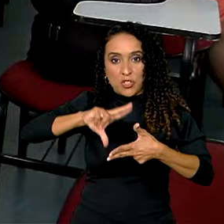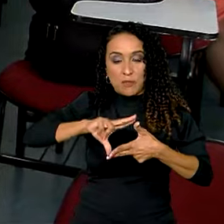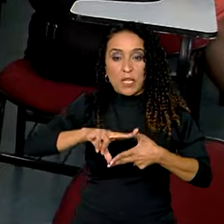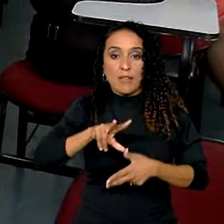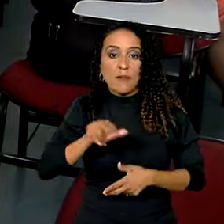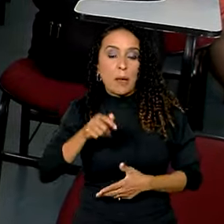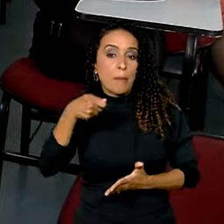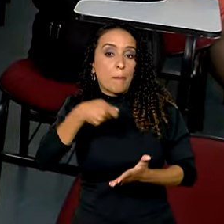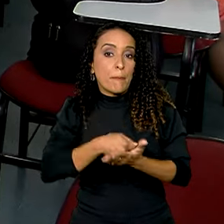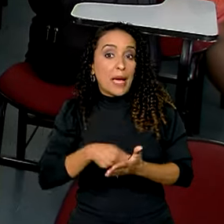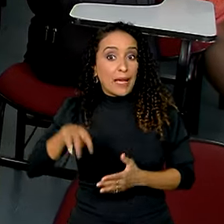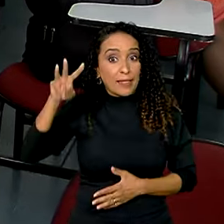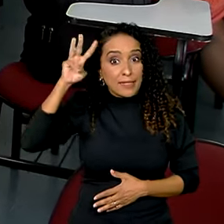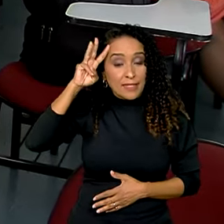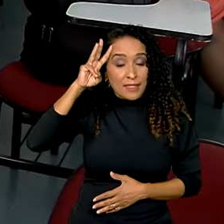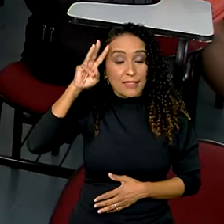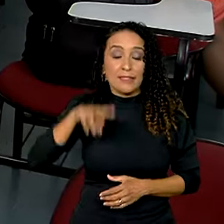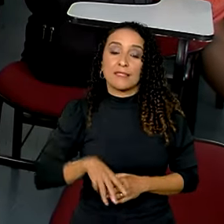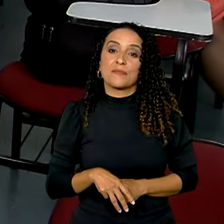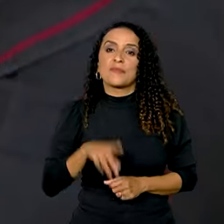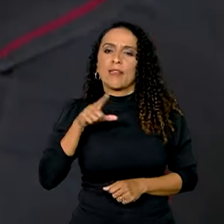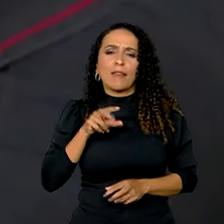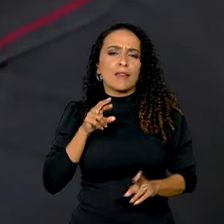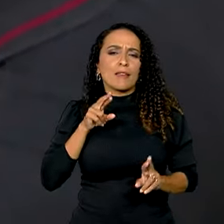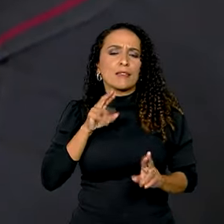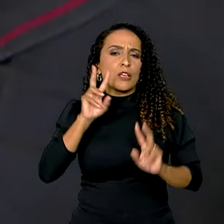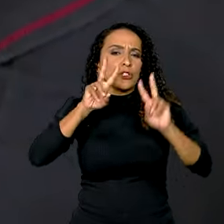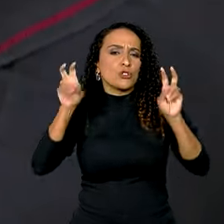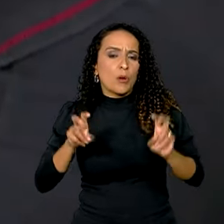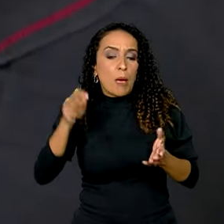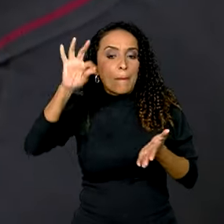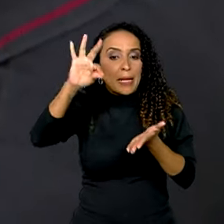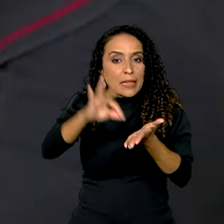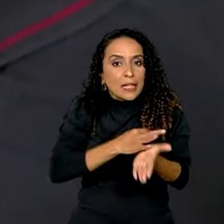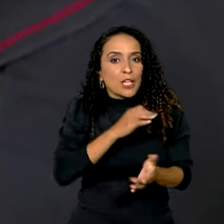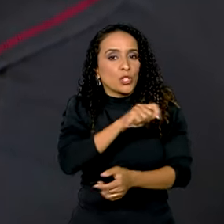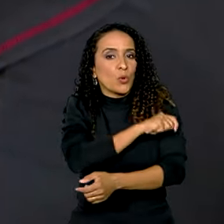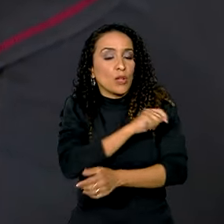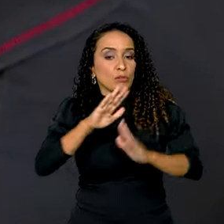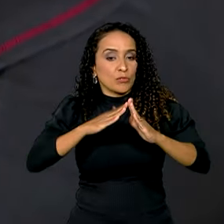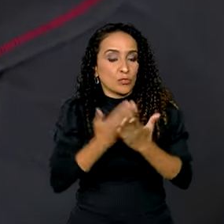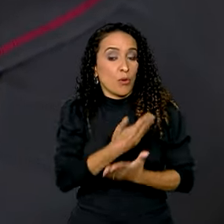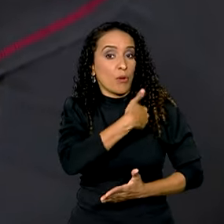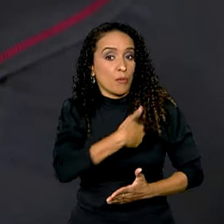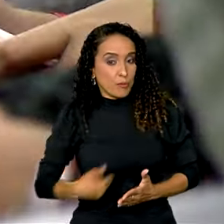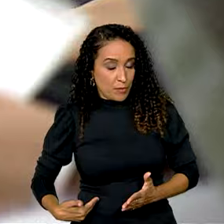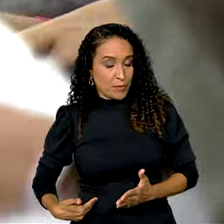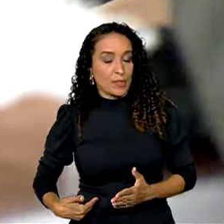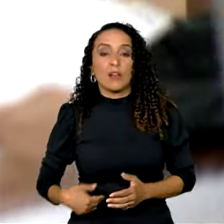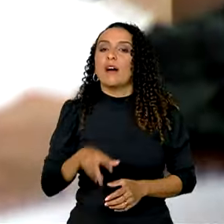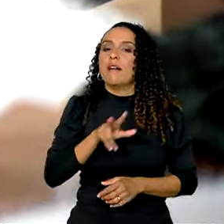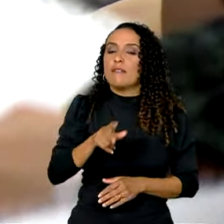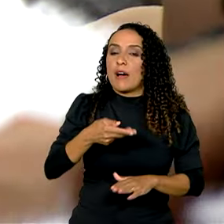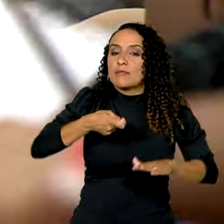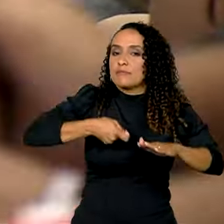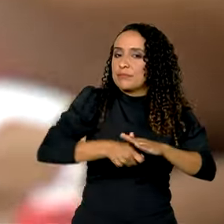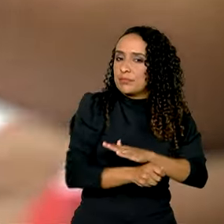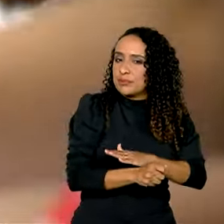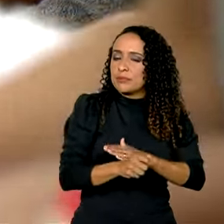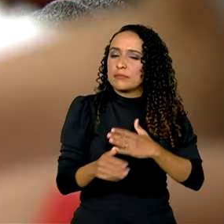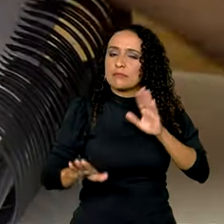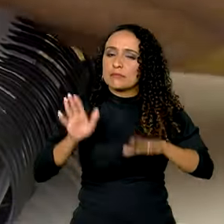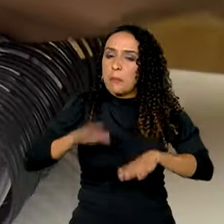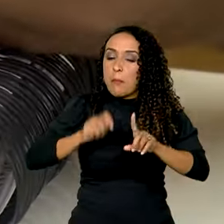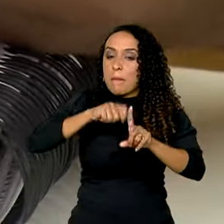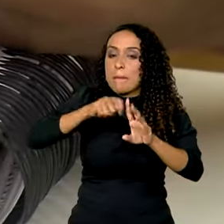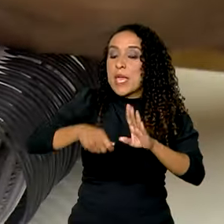que será paga nesta terça-feira, é referente à matrícula do aluno na rede pública de ensino e será depositada de acordo